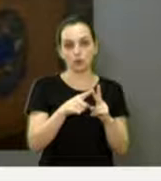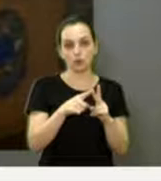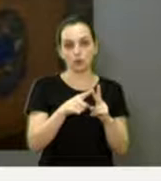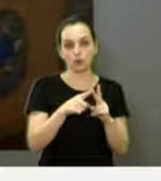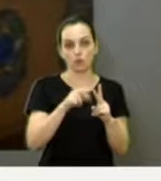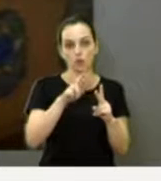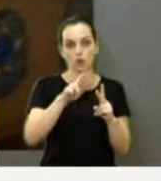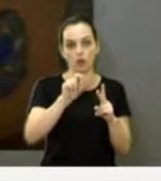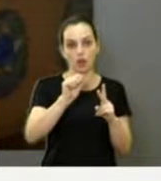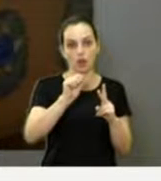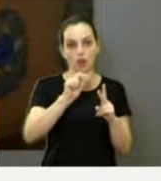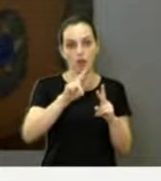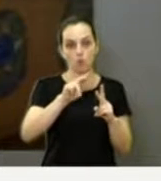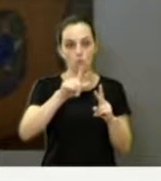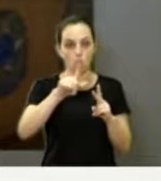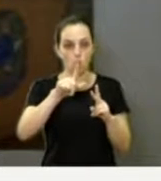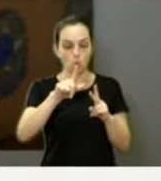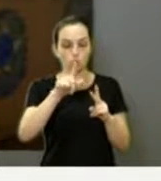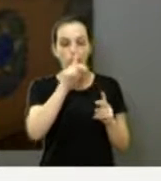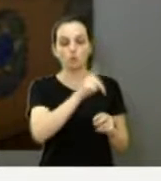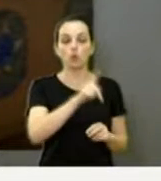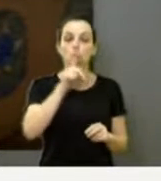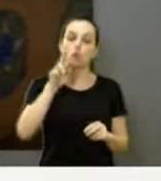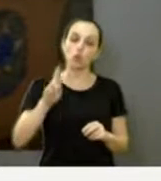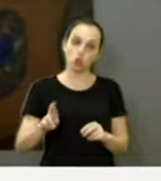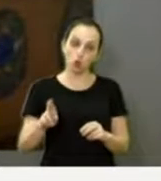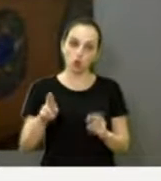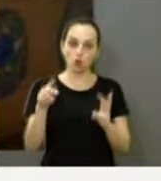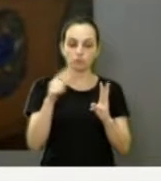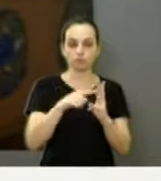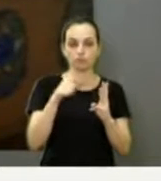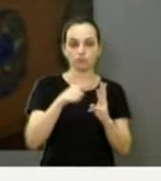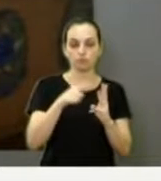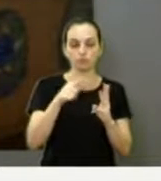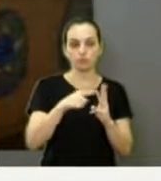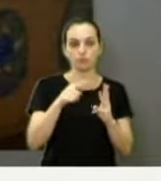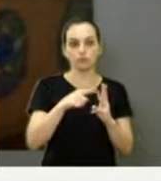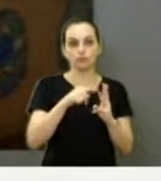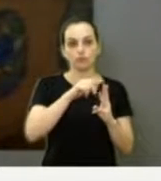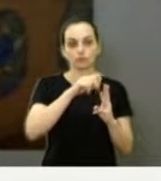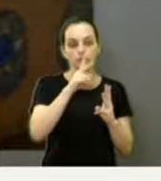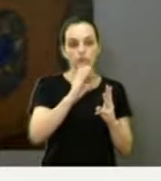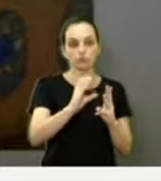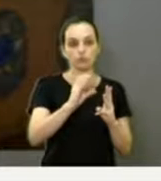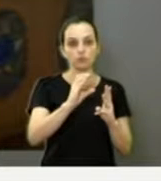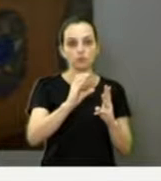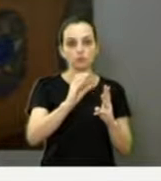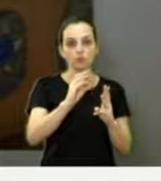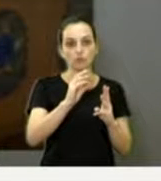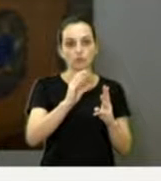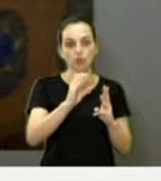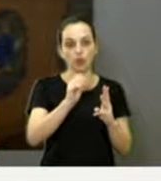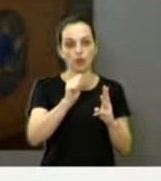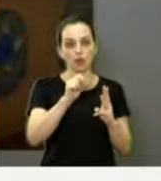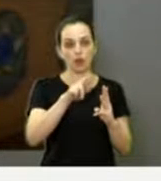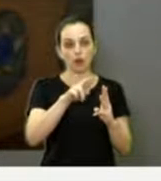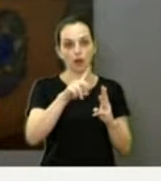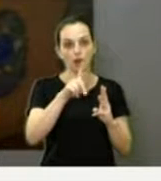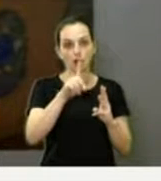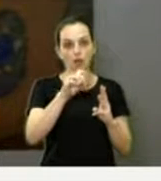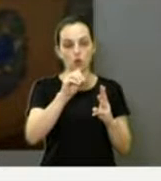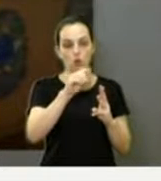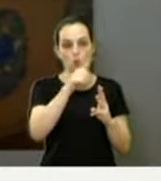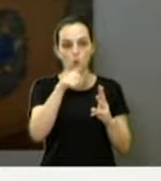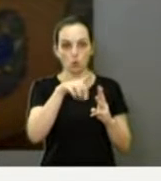doutor Raul de Melo Franco, promotor de justiça da comarca de Araraquara, José Carlos Pascual Cardoso, presidente